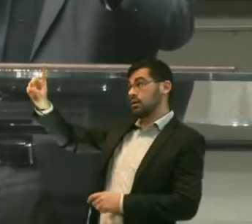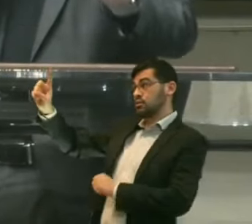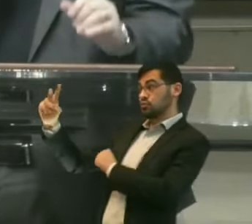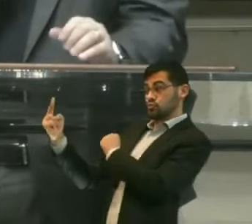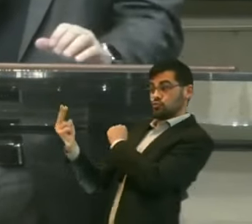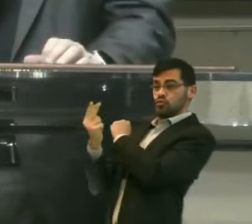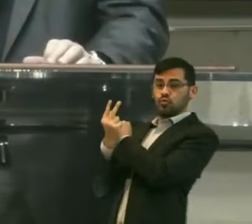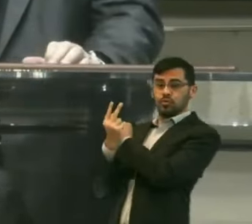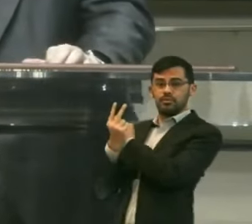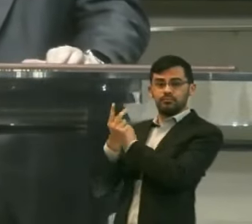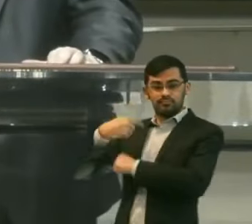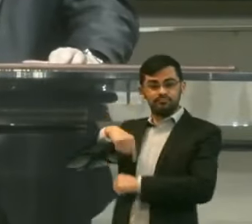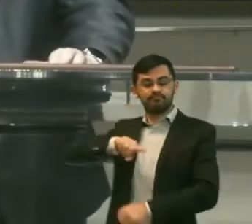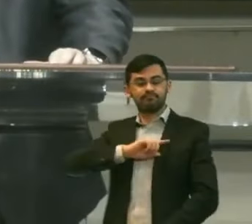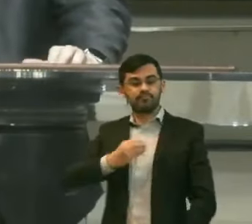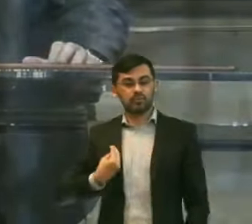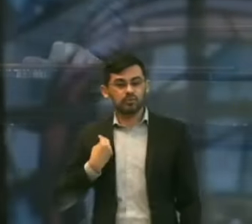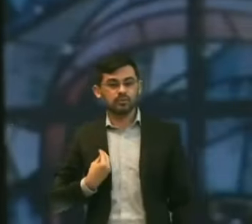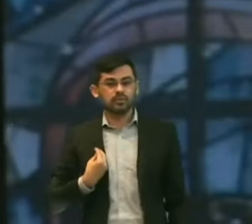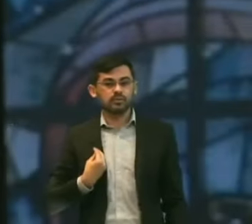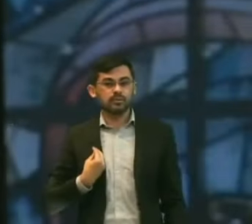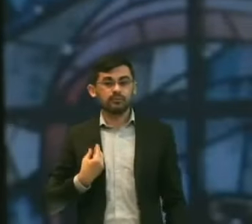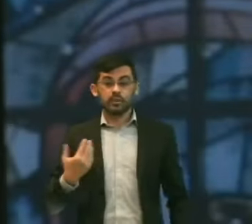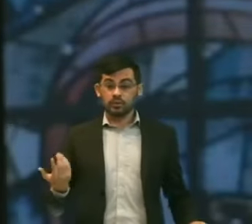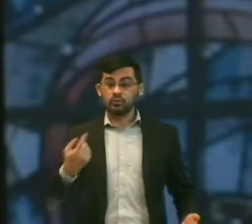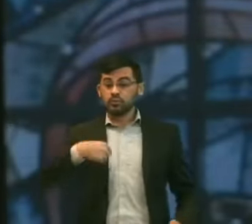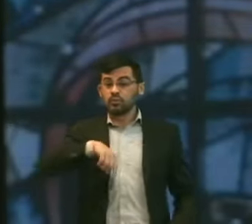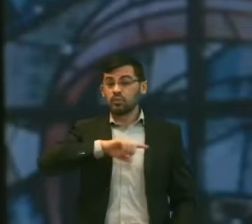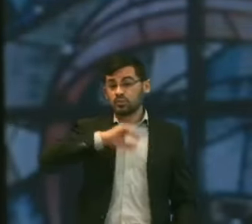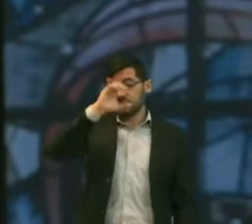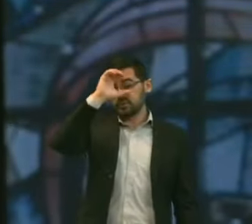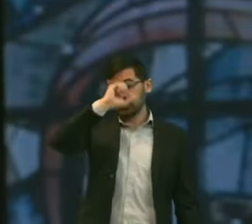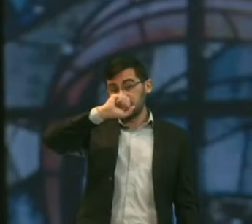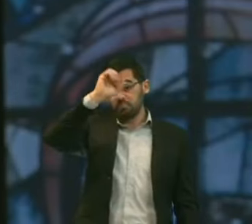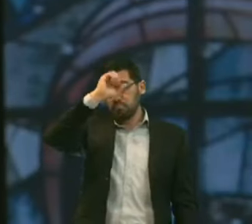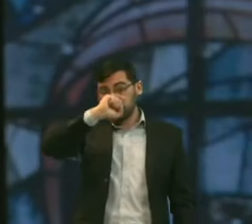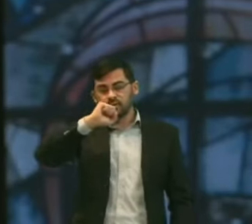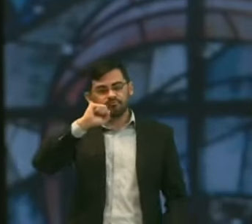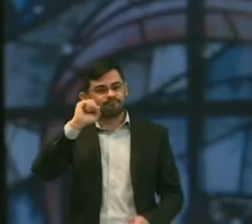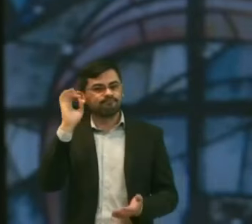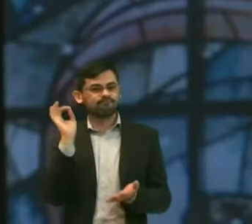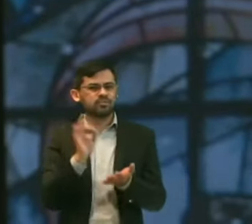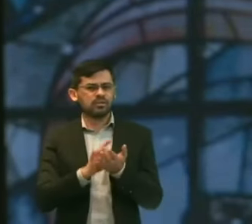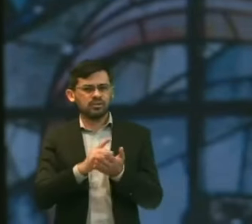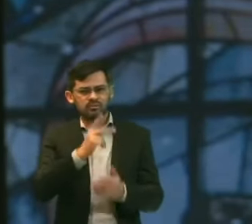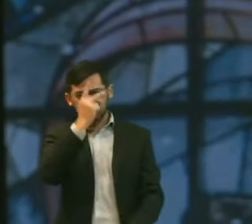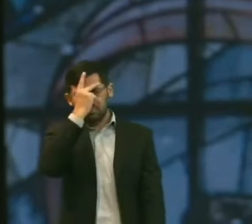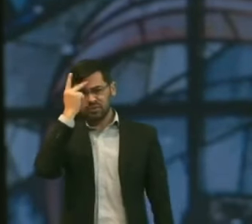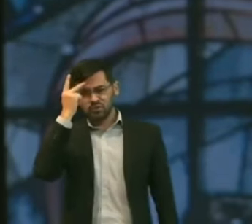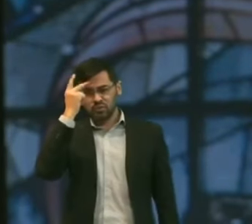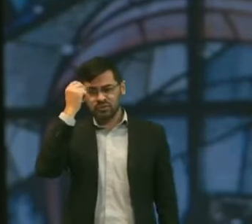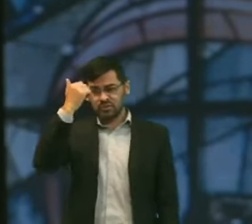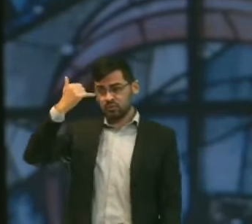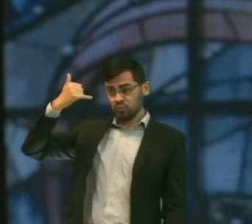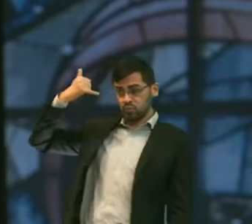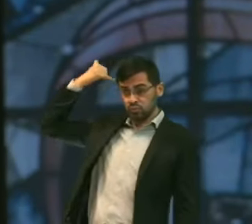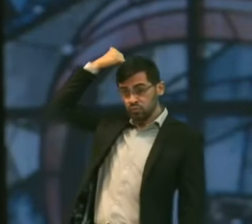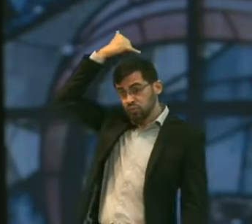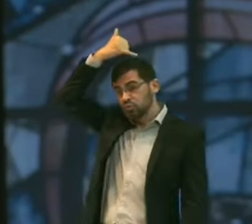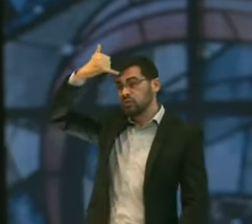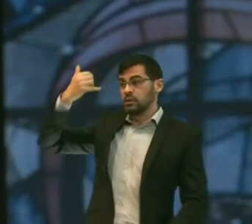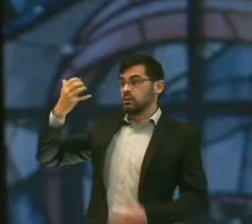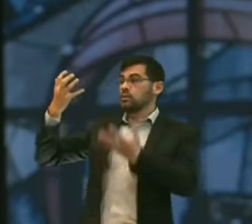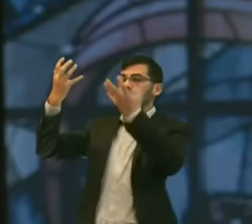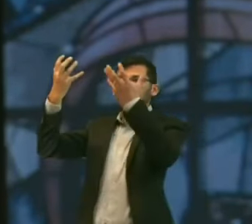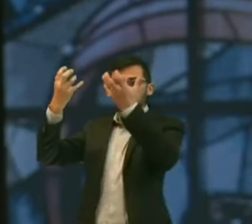De vocês Aqui é uma lição Para aqueles ungidos Que aceitam o chamado De